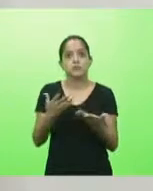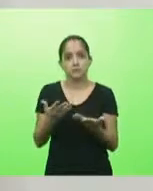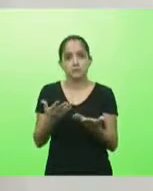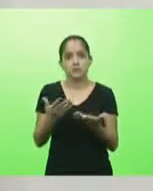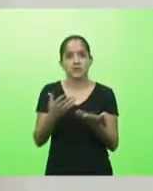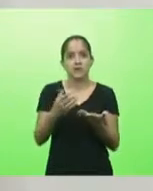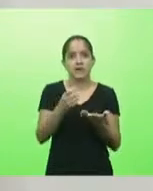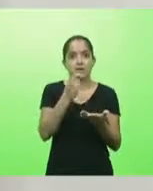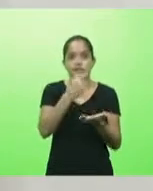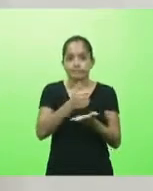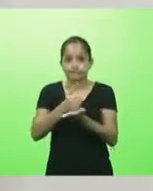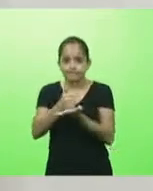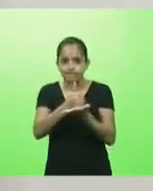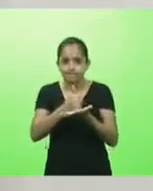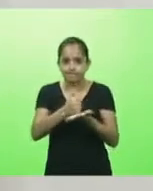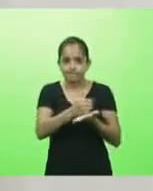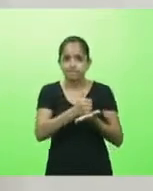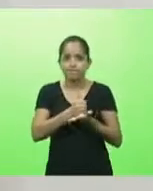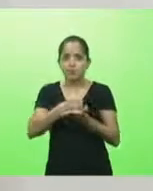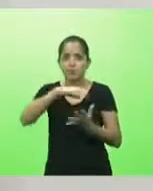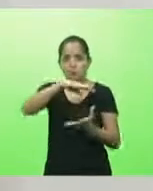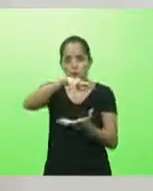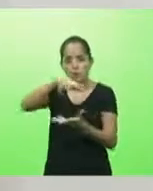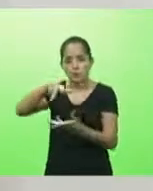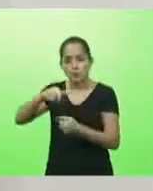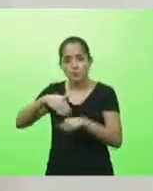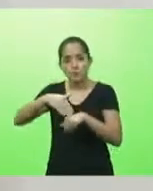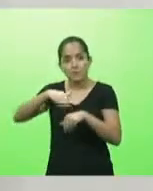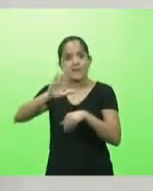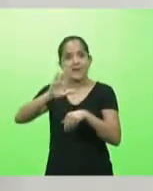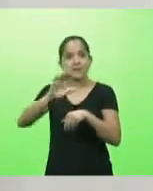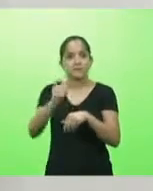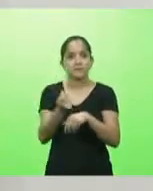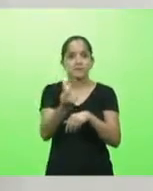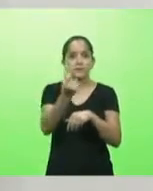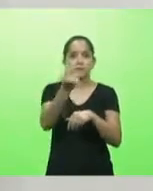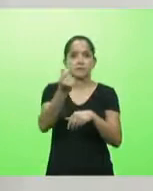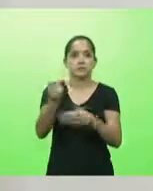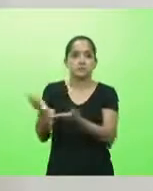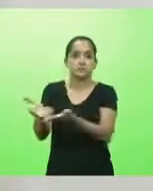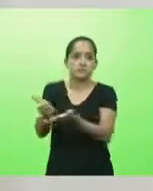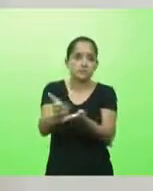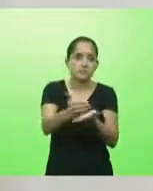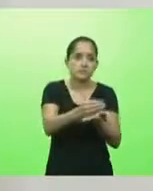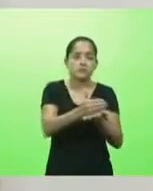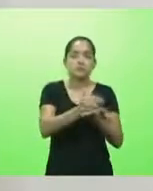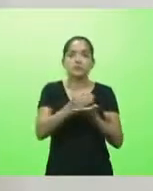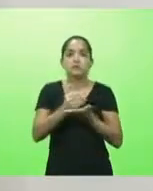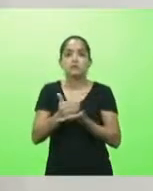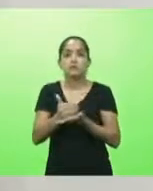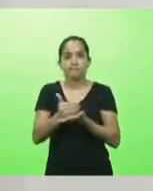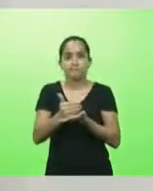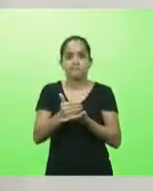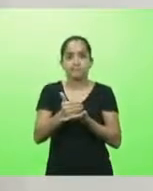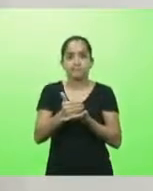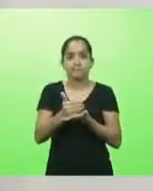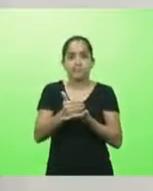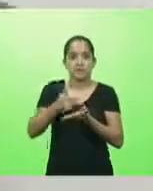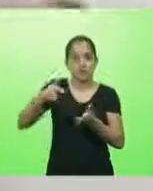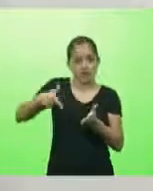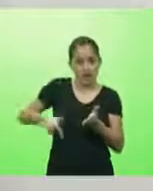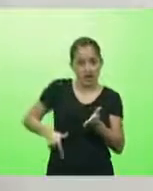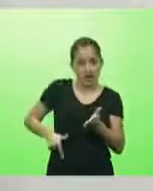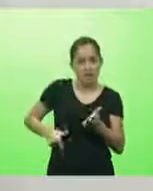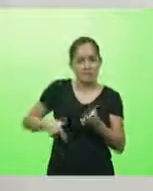farmacêutico movimenta no mundo mais do que o mercado bélico. Se